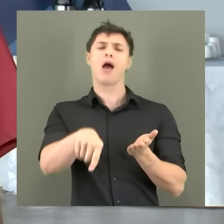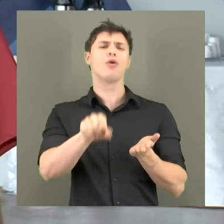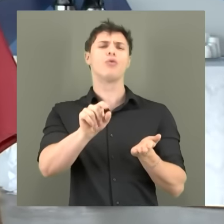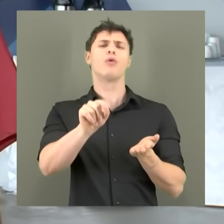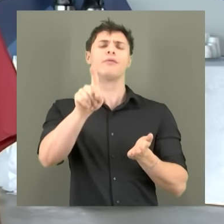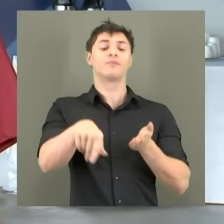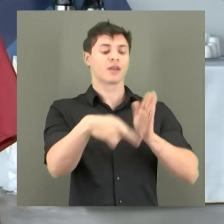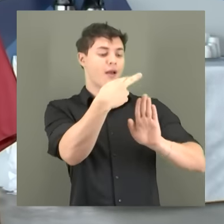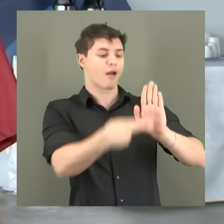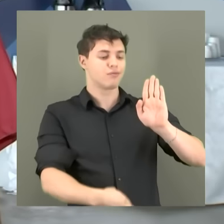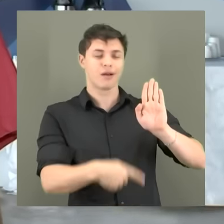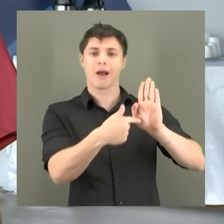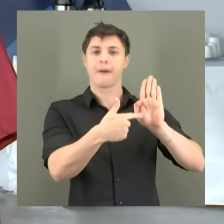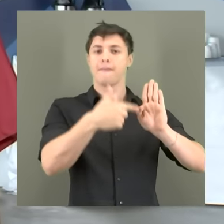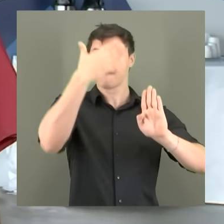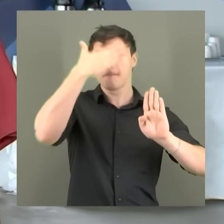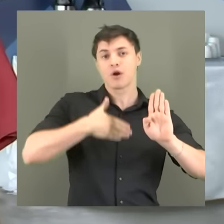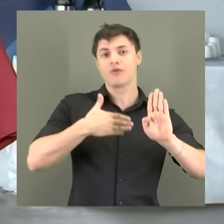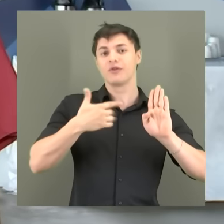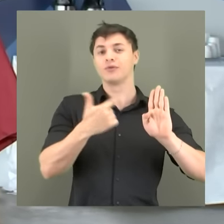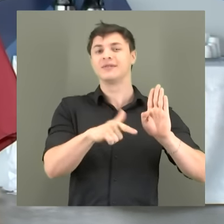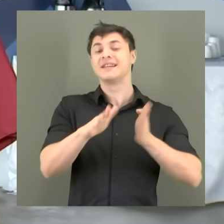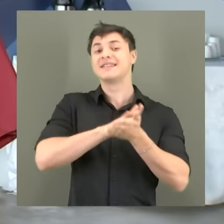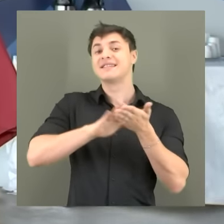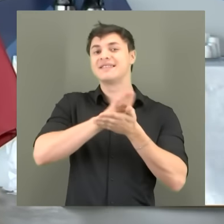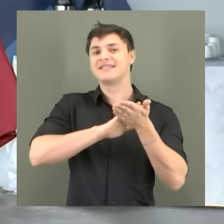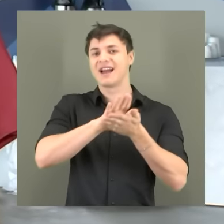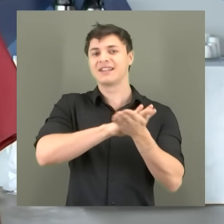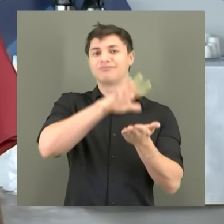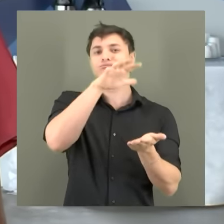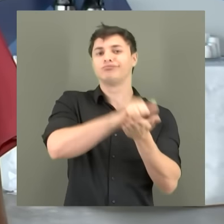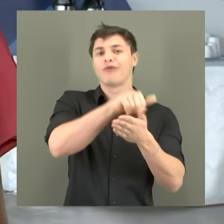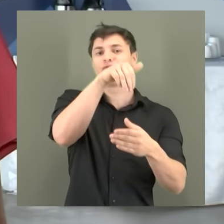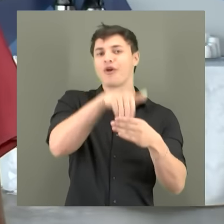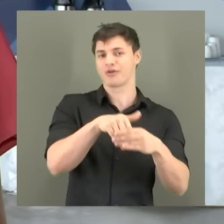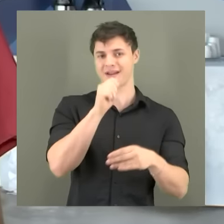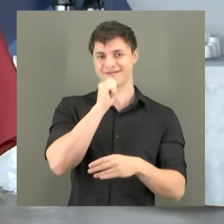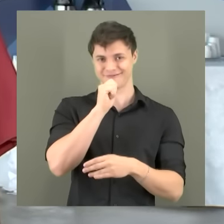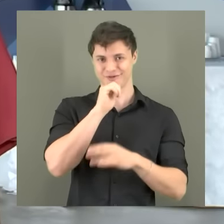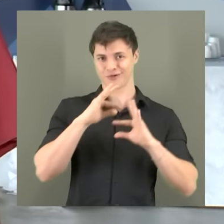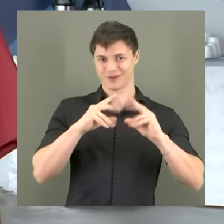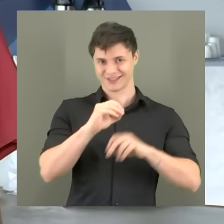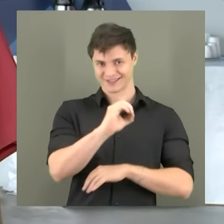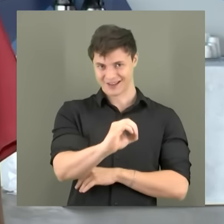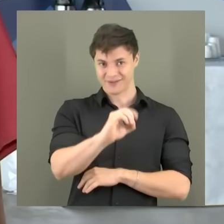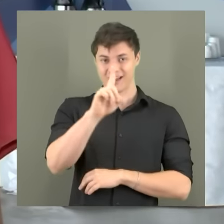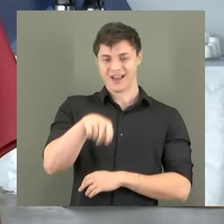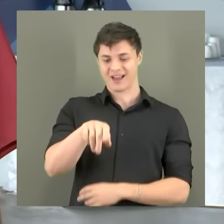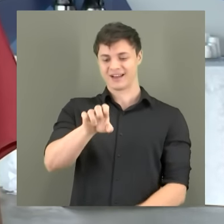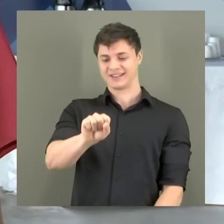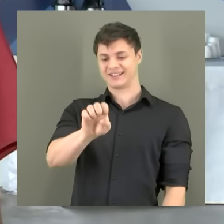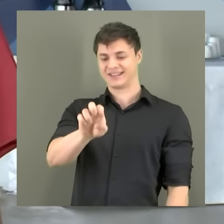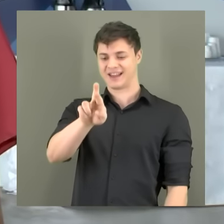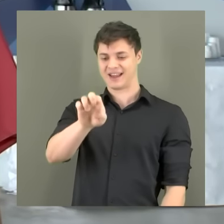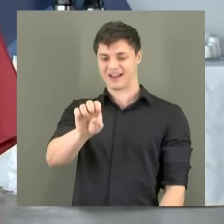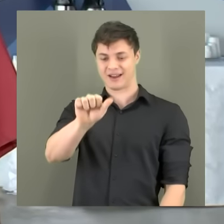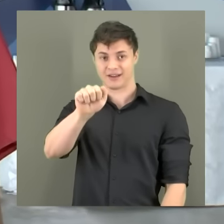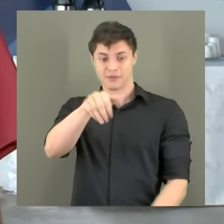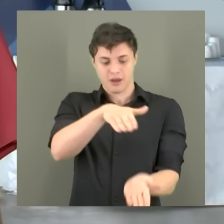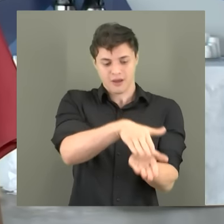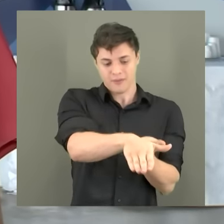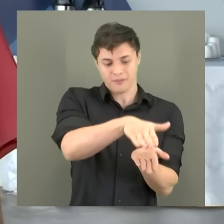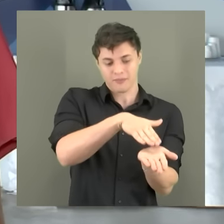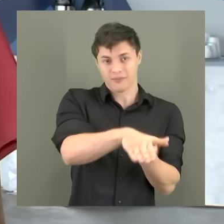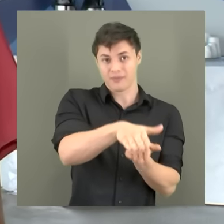comprova que não há nenhum registro de voto nas urnas eletrônicas. A chamada zerésima é impressa em